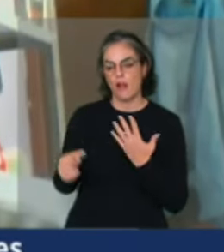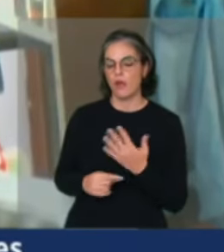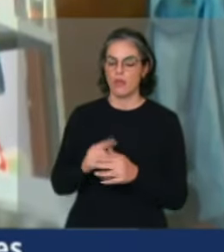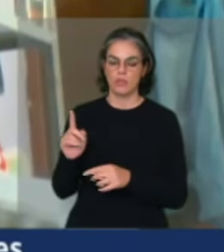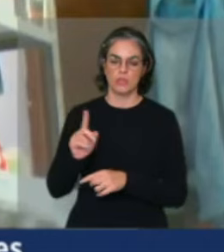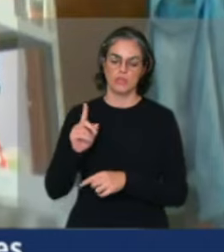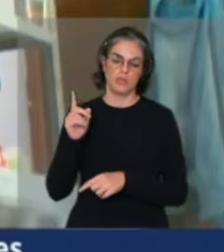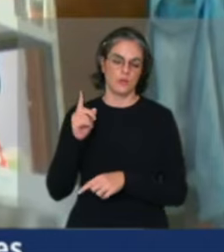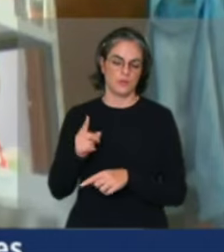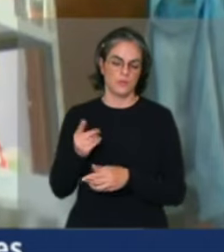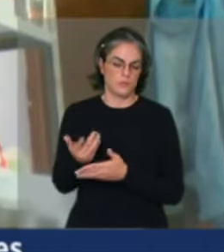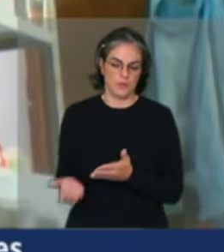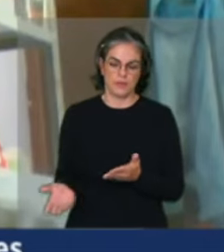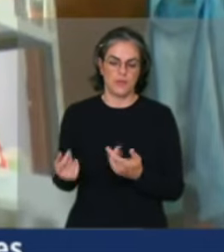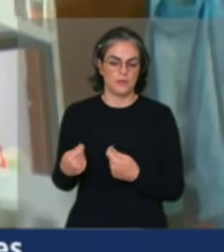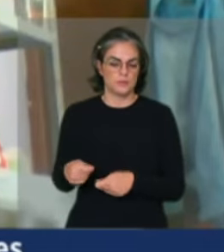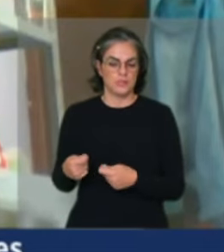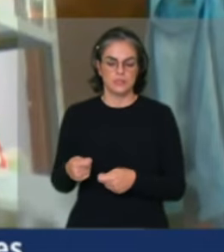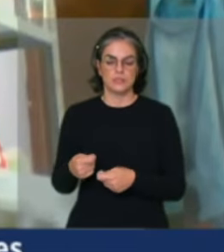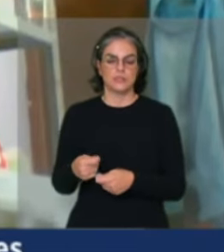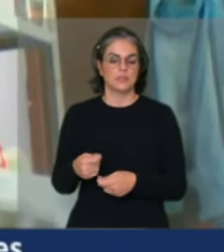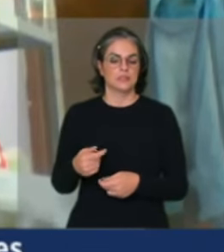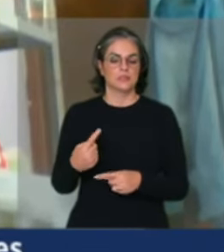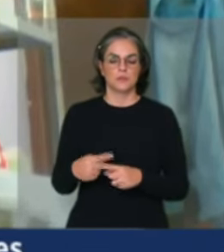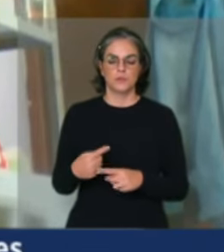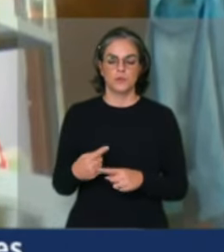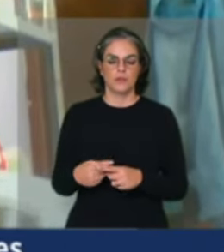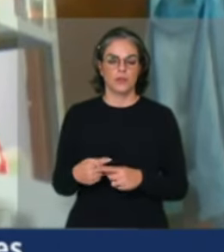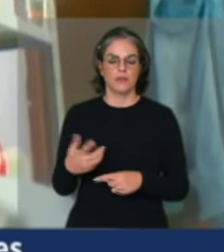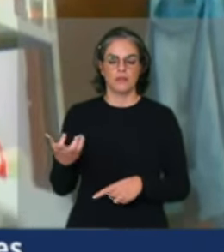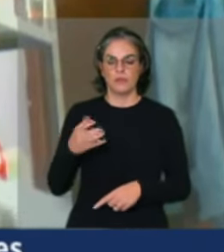retrocesso e de invasão dos nossos territórios.